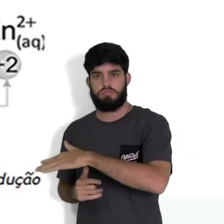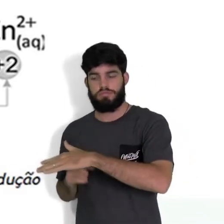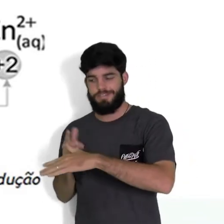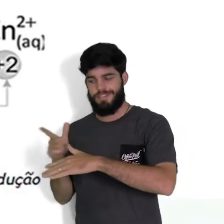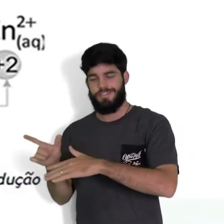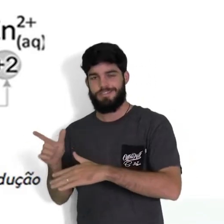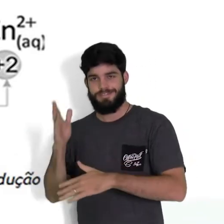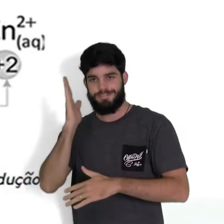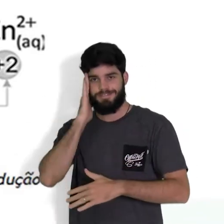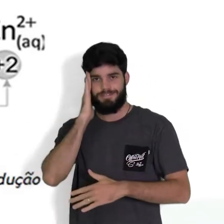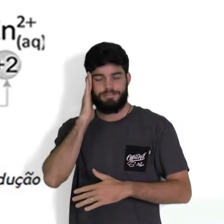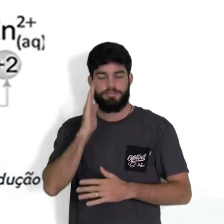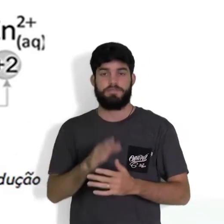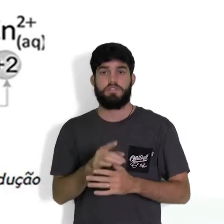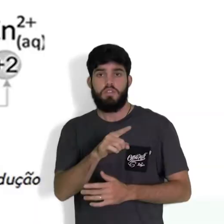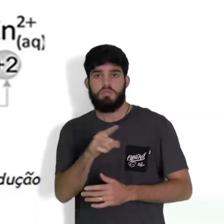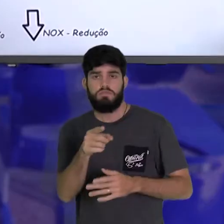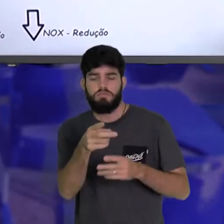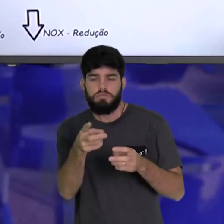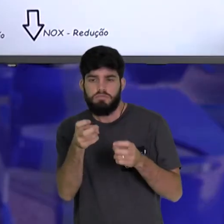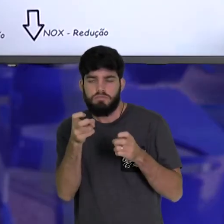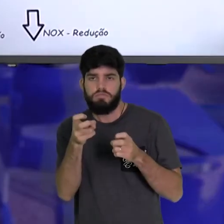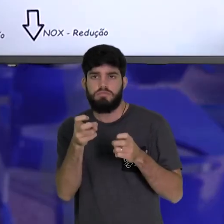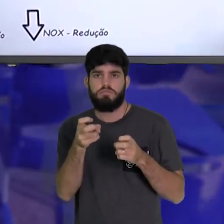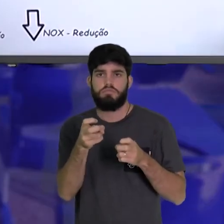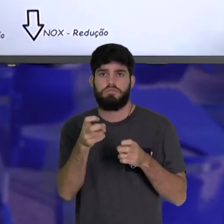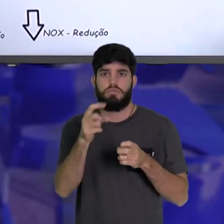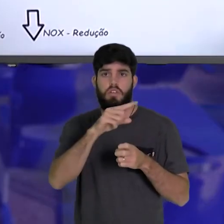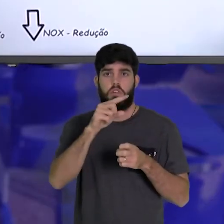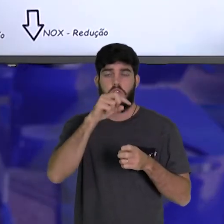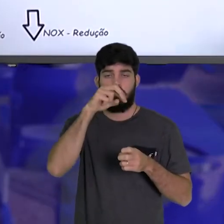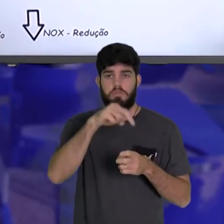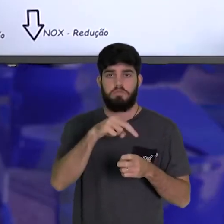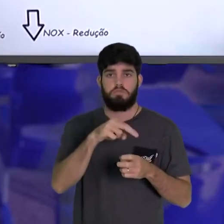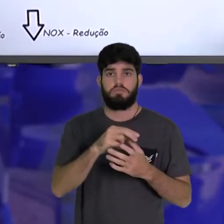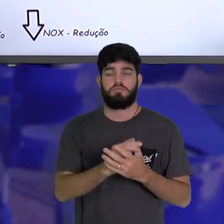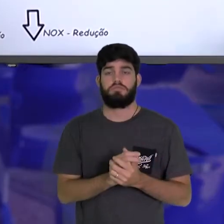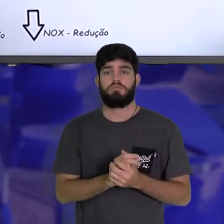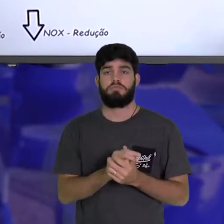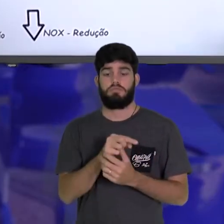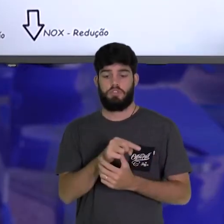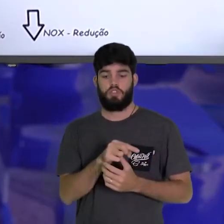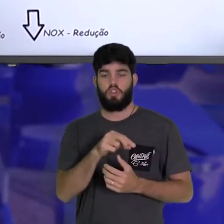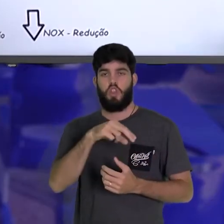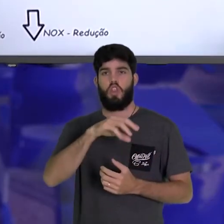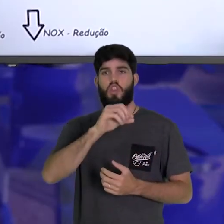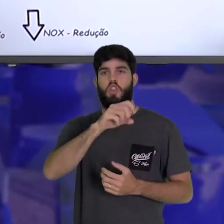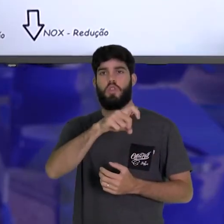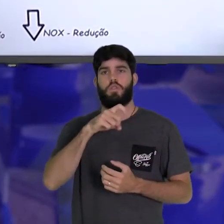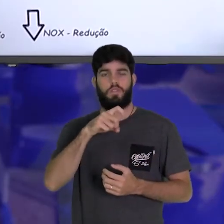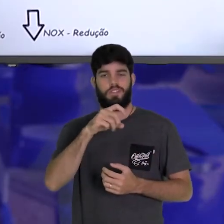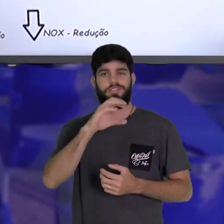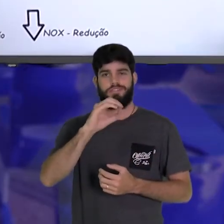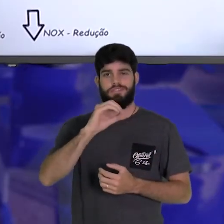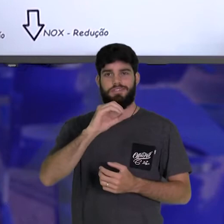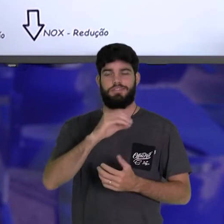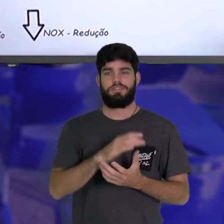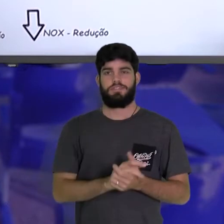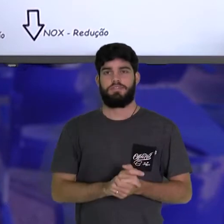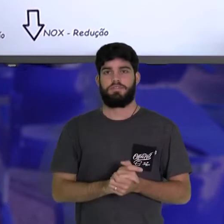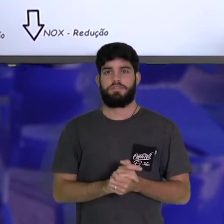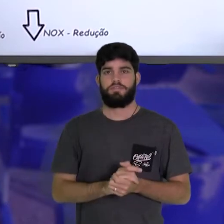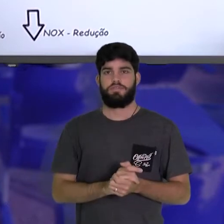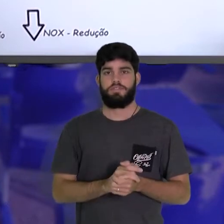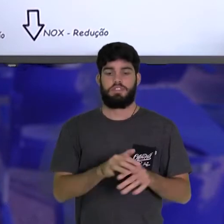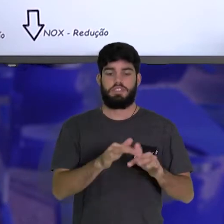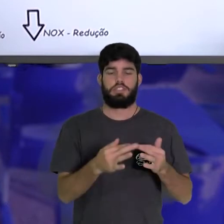Então, vocês percebem aqui que o zinco, o nox, é zero. Substância simples, o